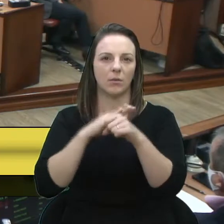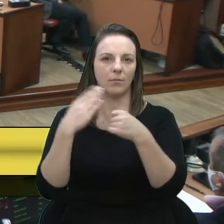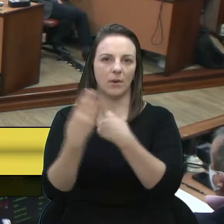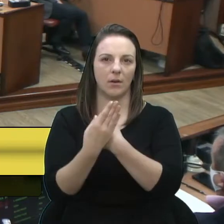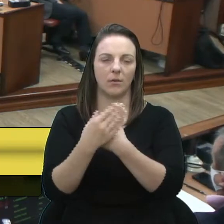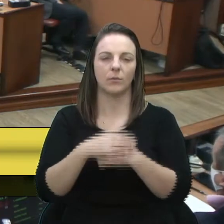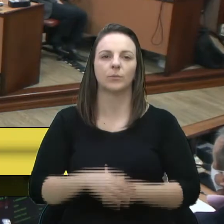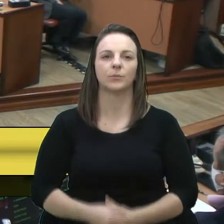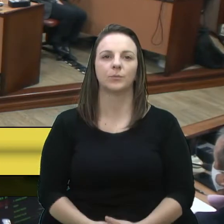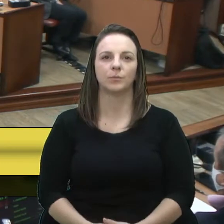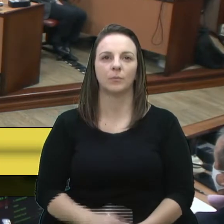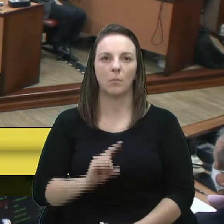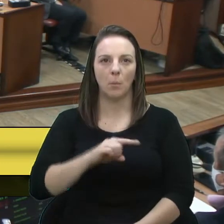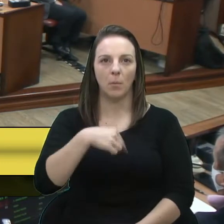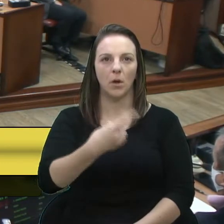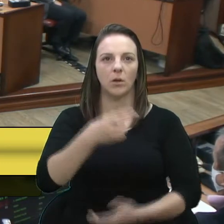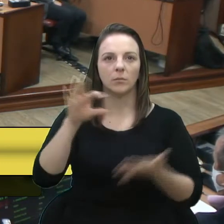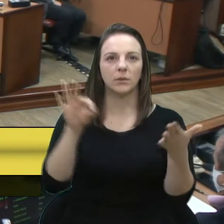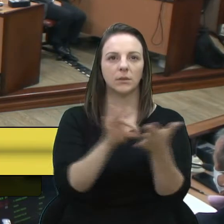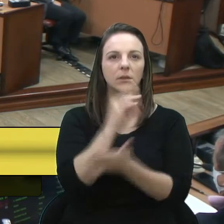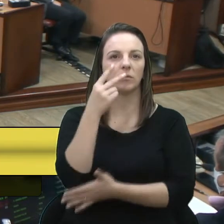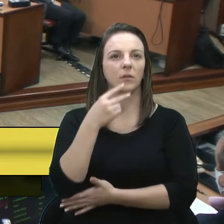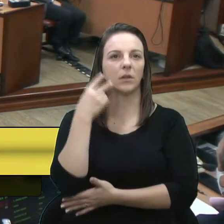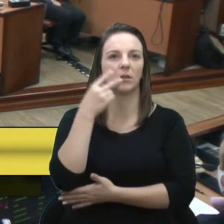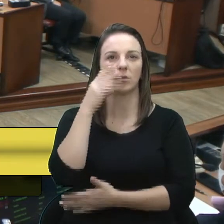Próximo inscrito, o vereador Bressan, com a palavra.